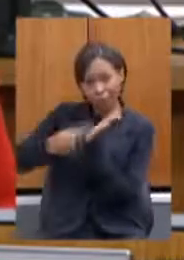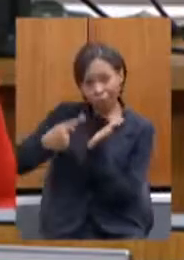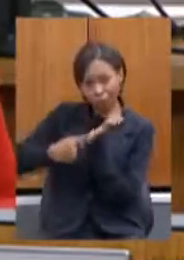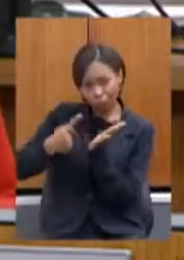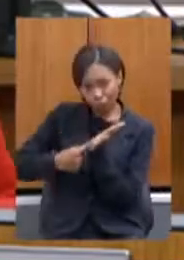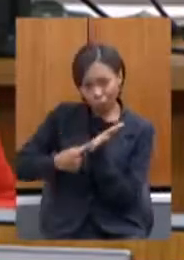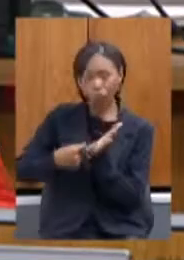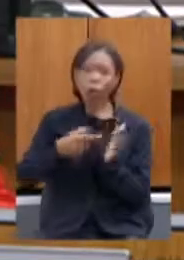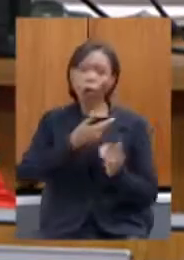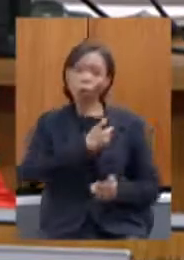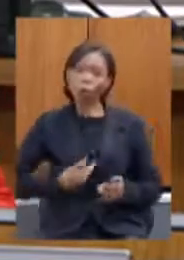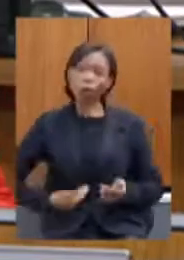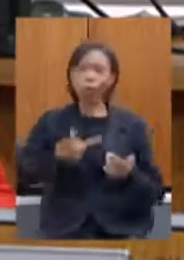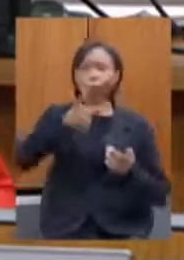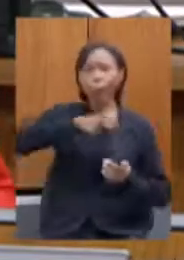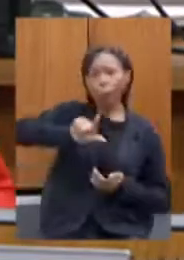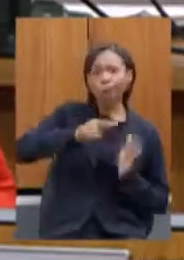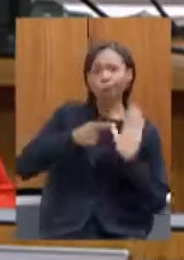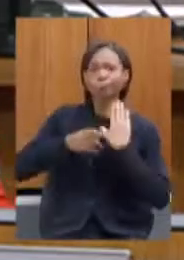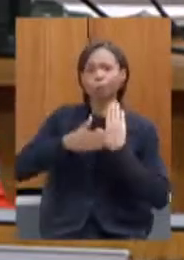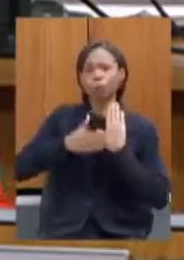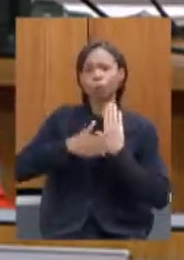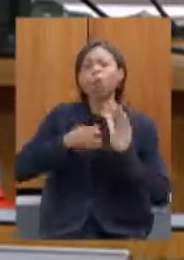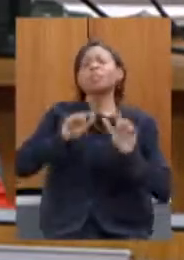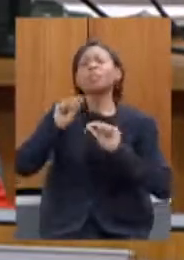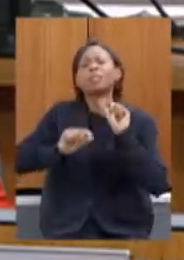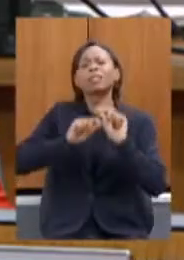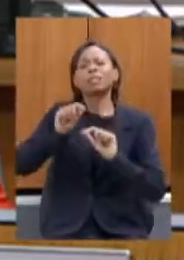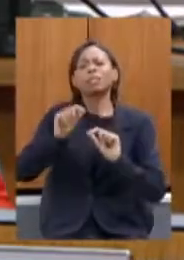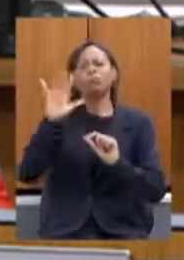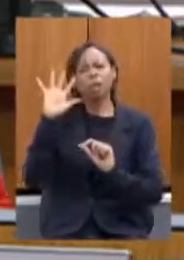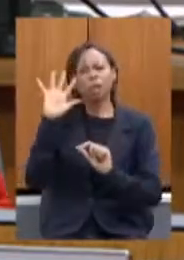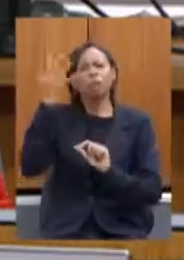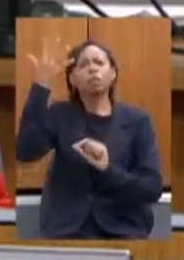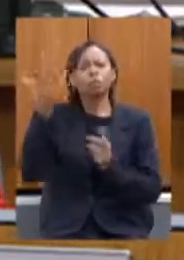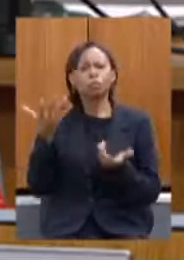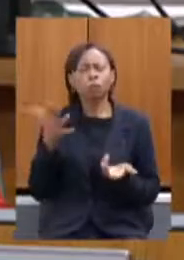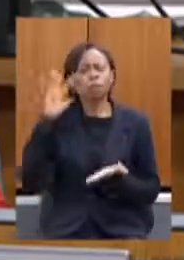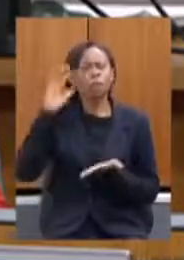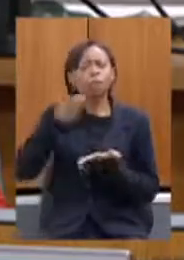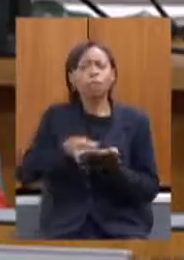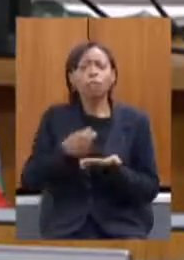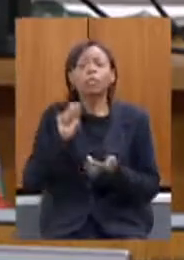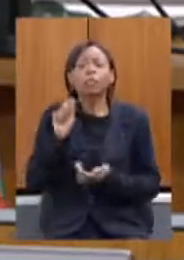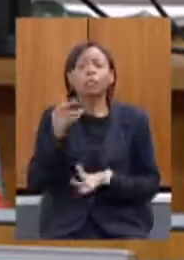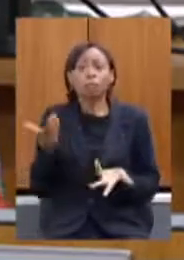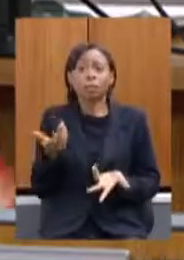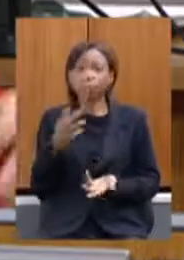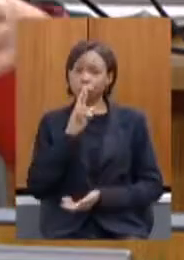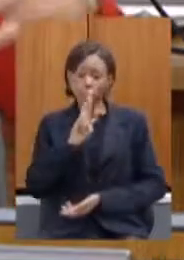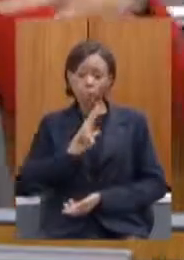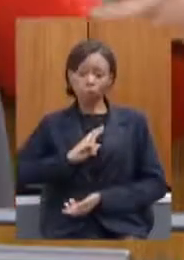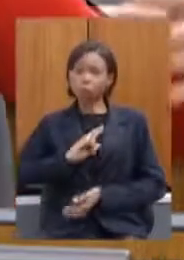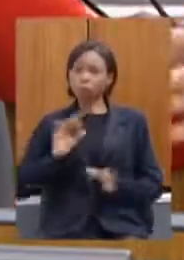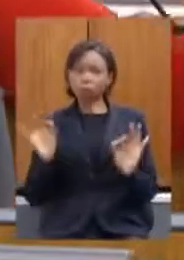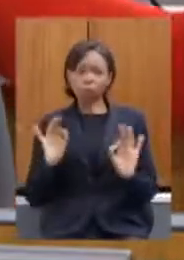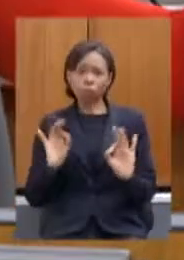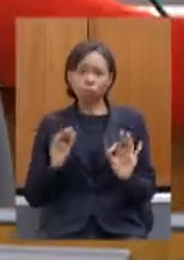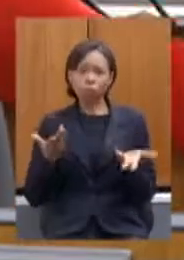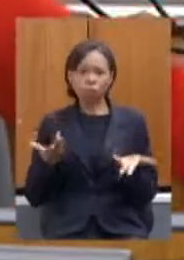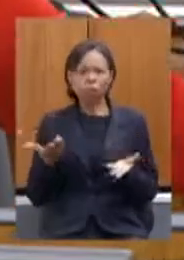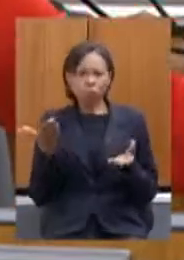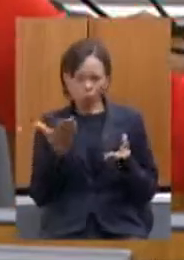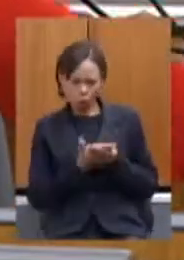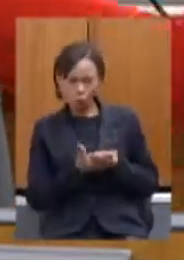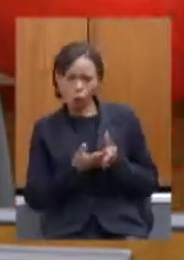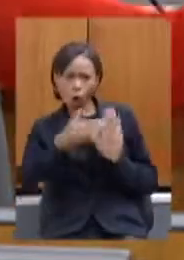governo fez uma contraproposta quem vai decidir? essa pergunta não foi respondida se está num processo para um